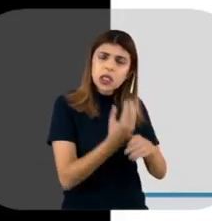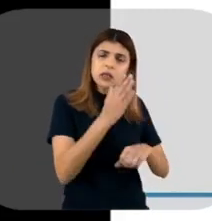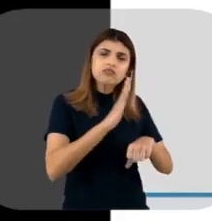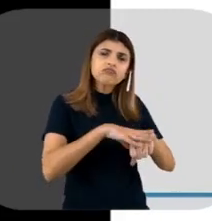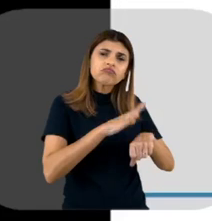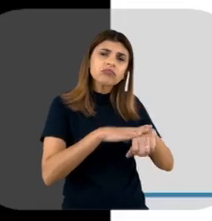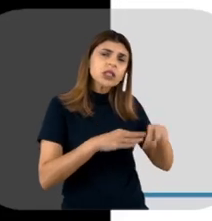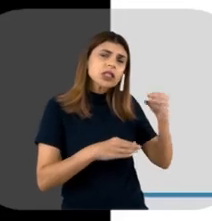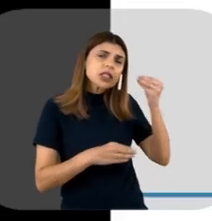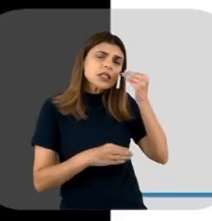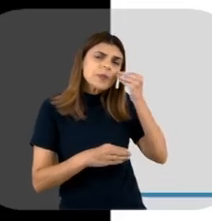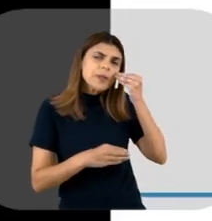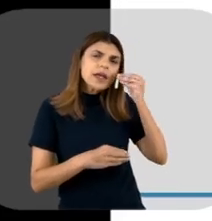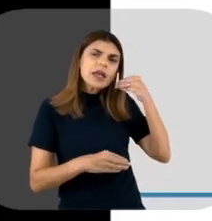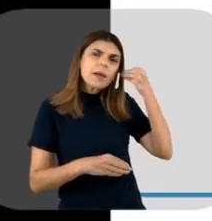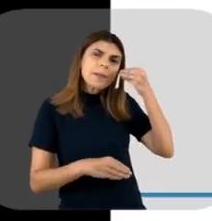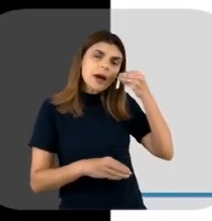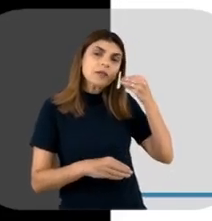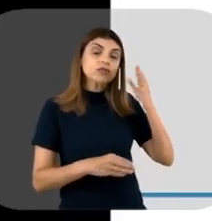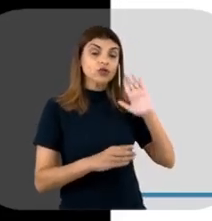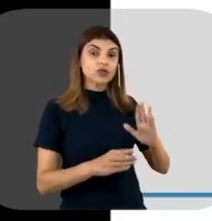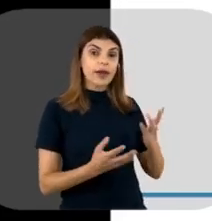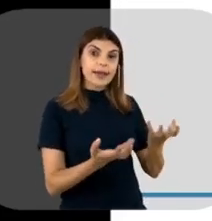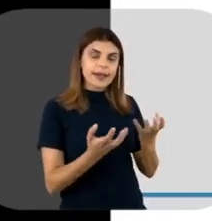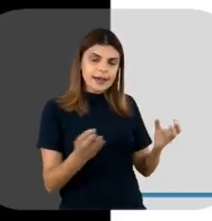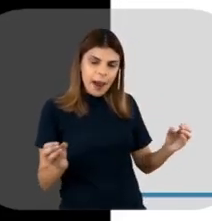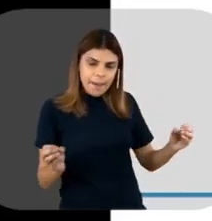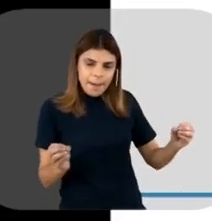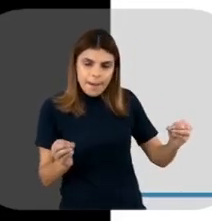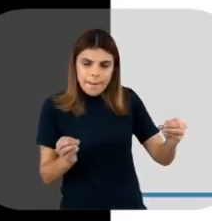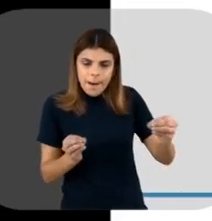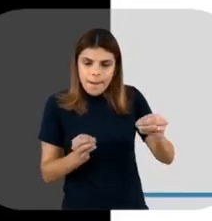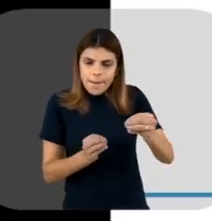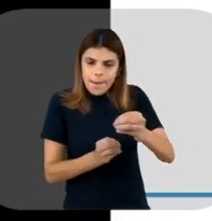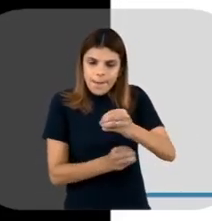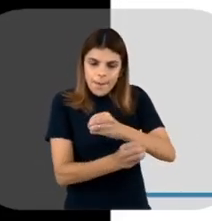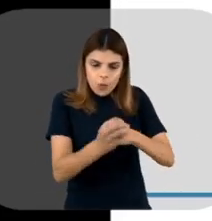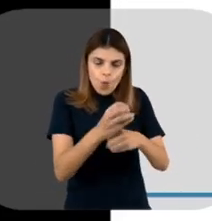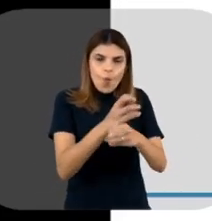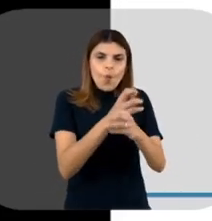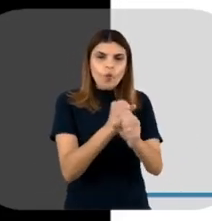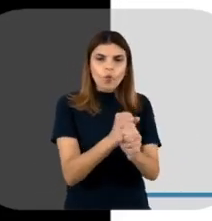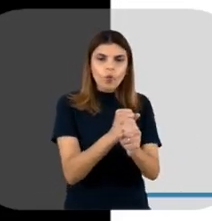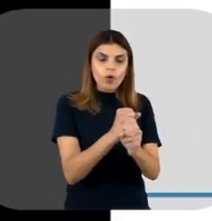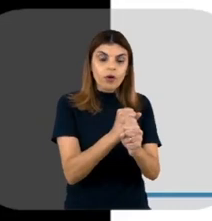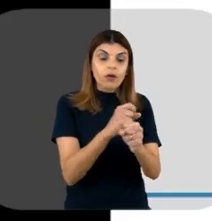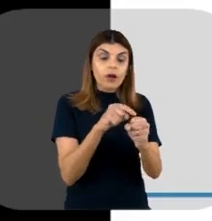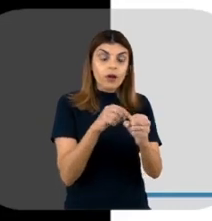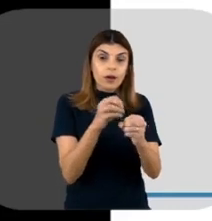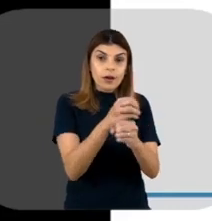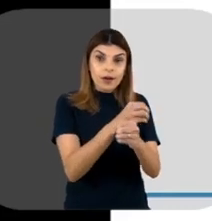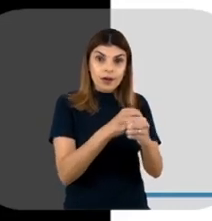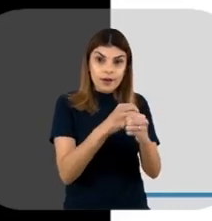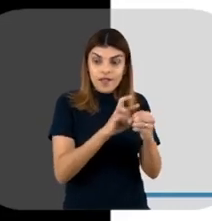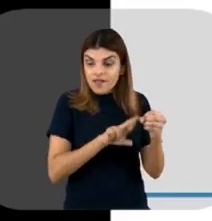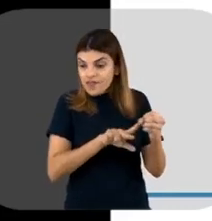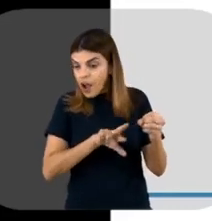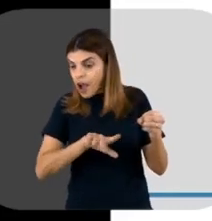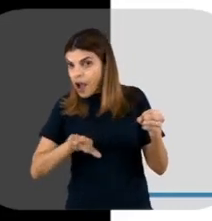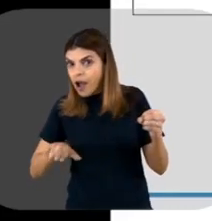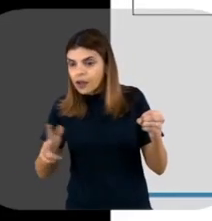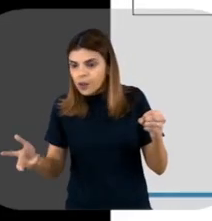experimentalmente com o intuito de juntar em uma única molécula materiais genéticos de múltiplas fontes.